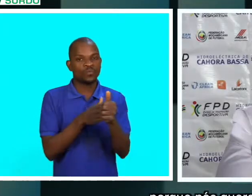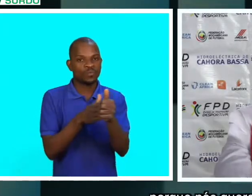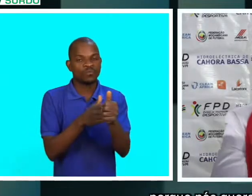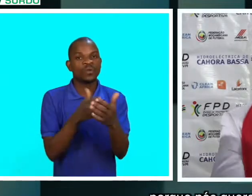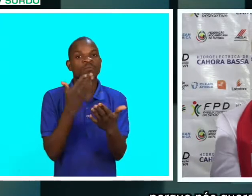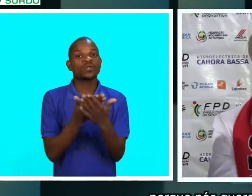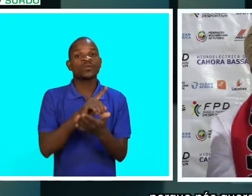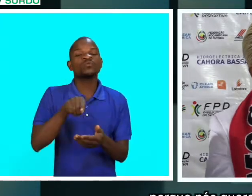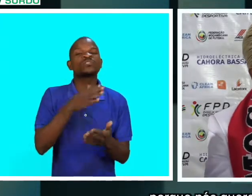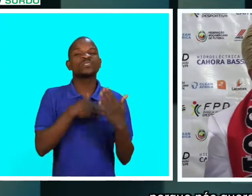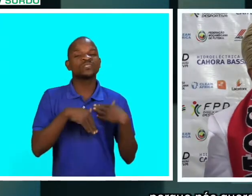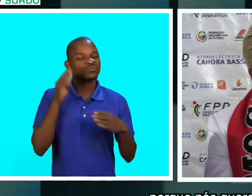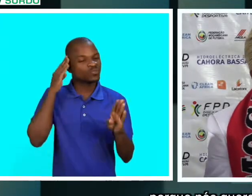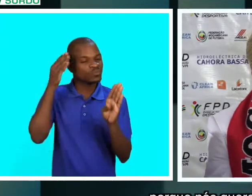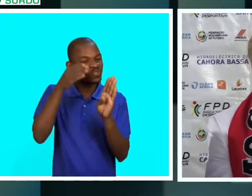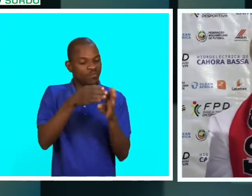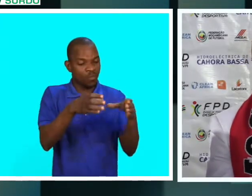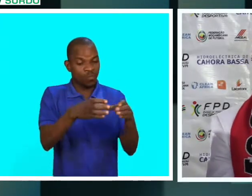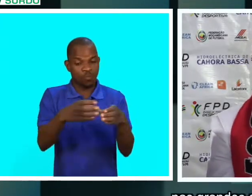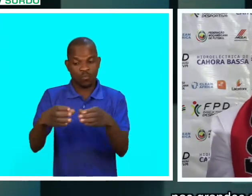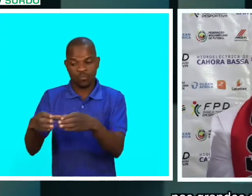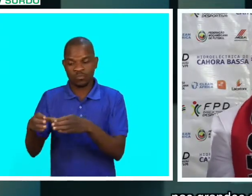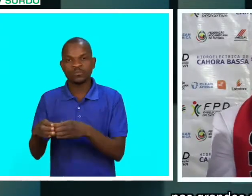nós queremos objetivos a nível das equipas